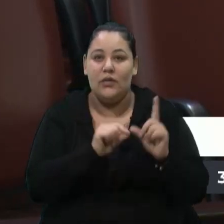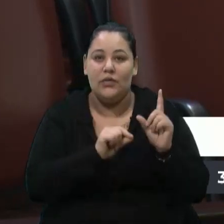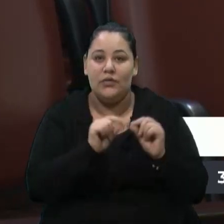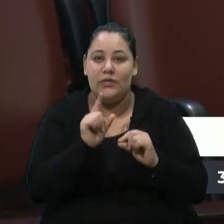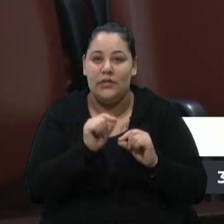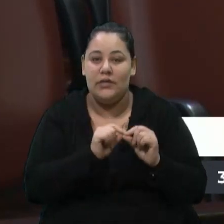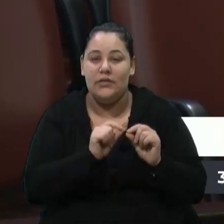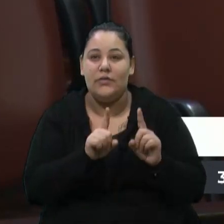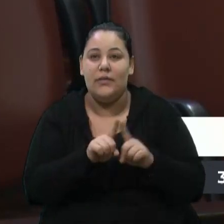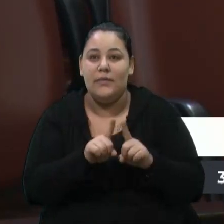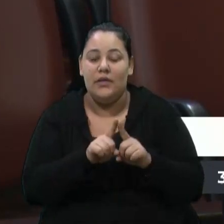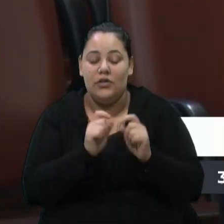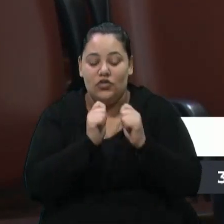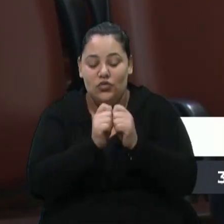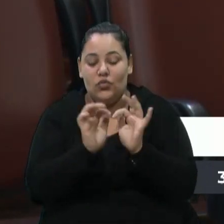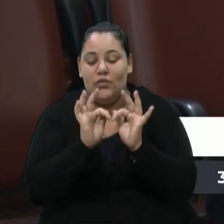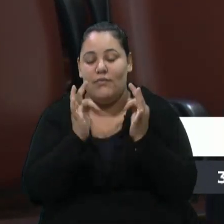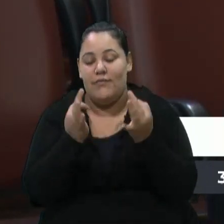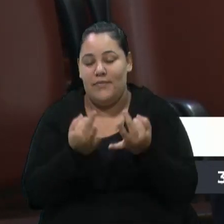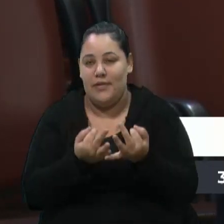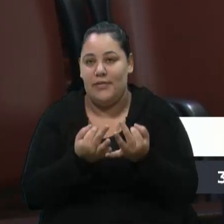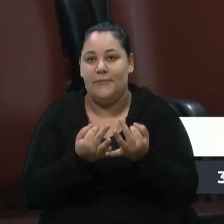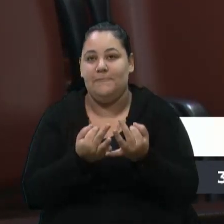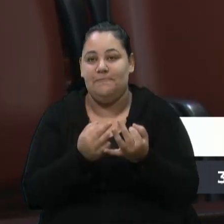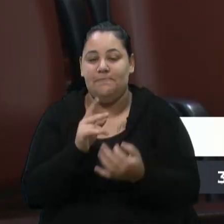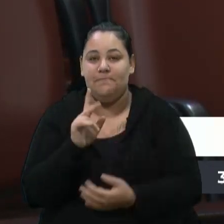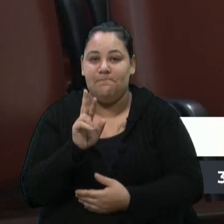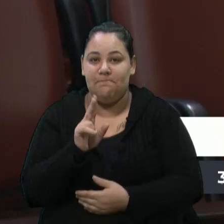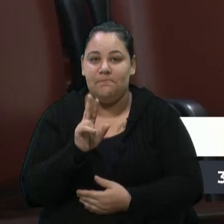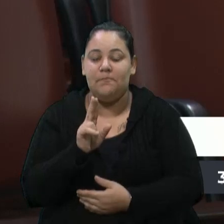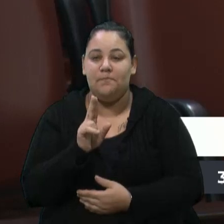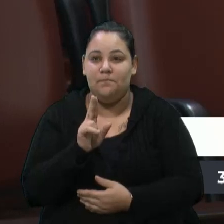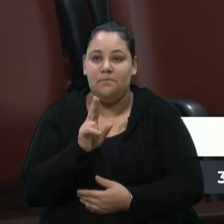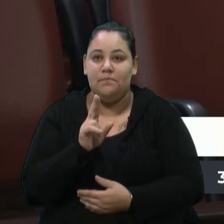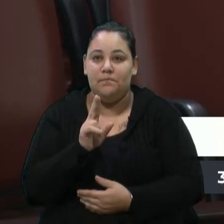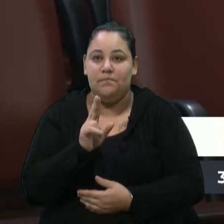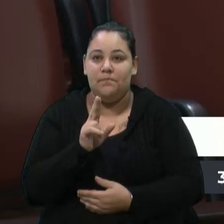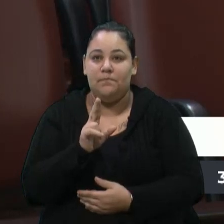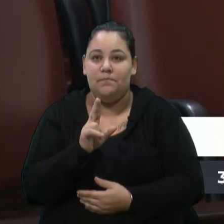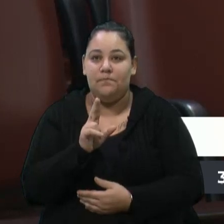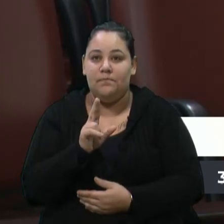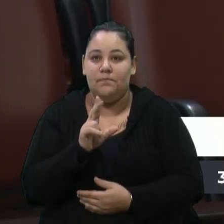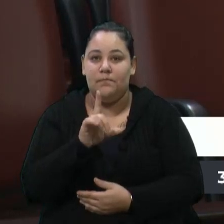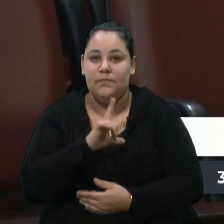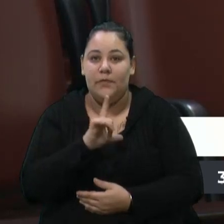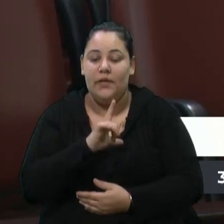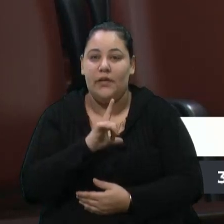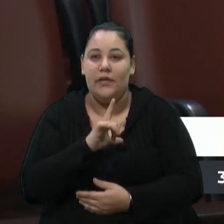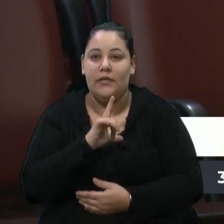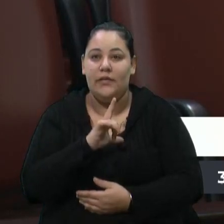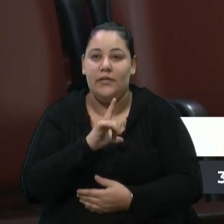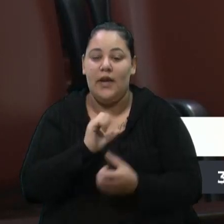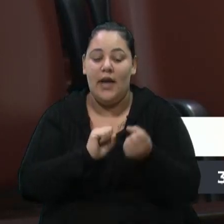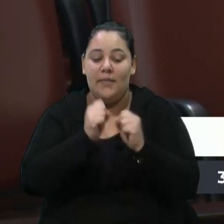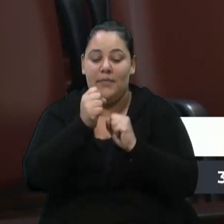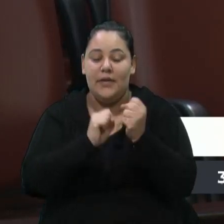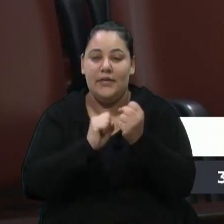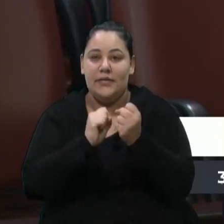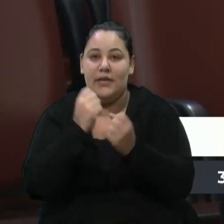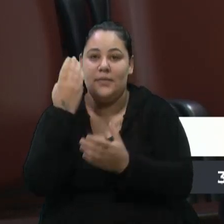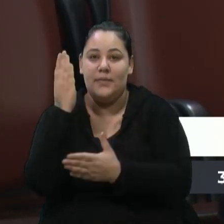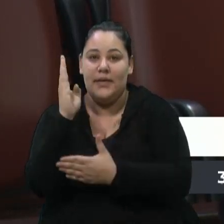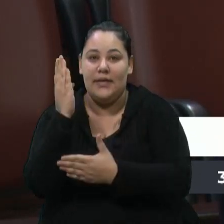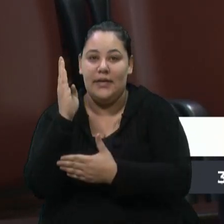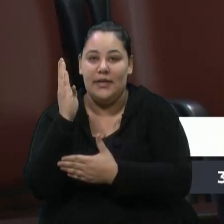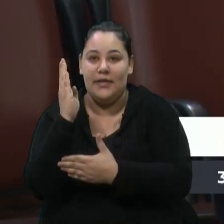junto com a sua família, seu irmão, são proprietários da Madeireira Cita, meu pai sempre frequenta